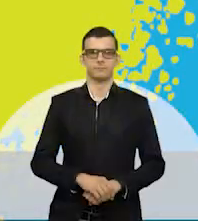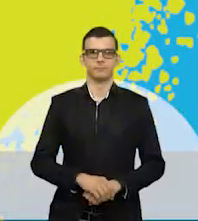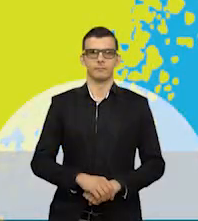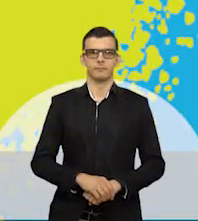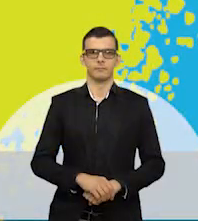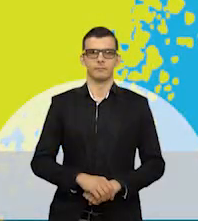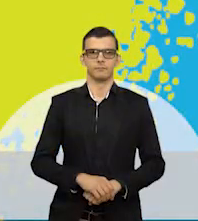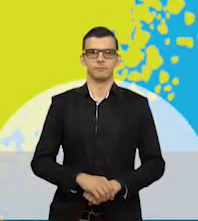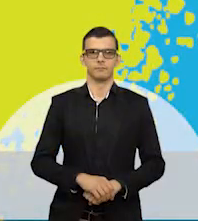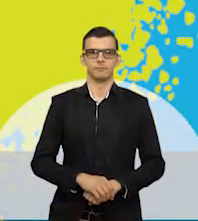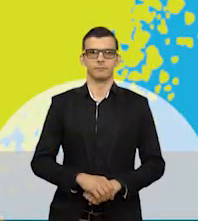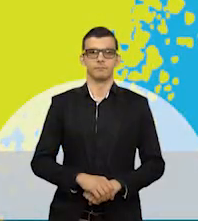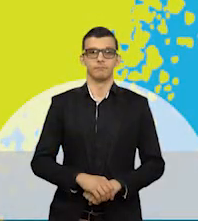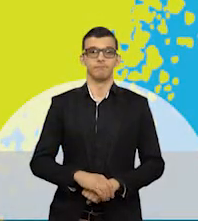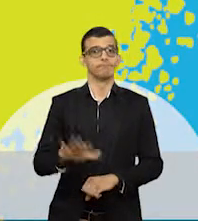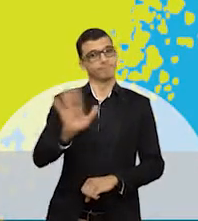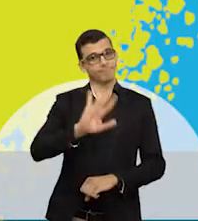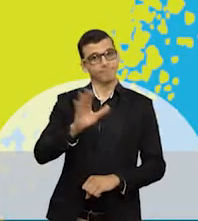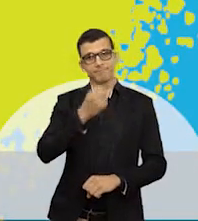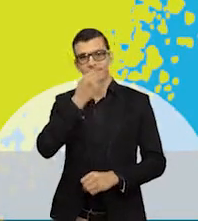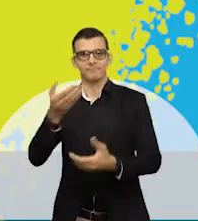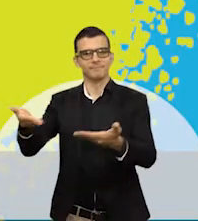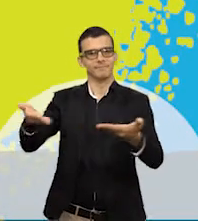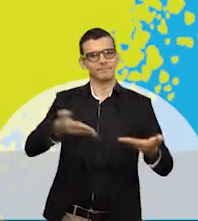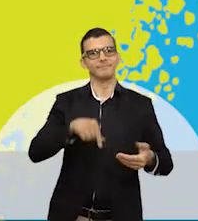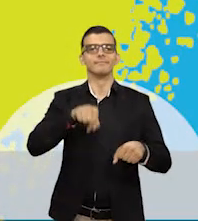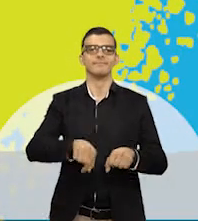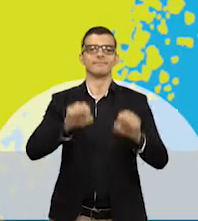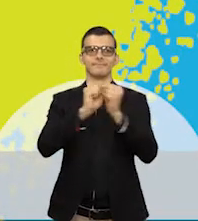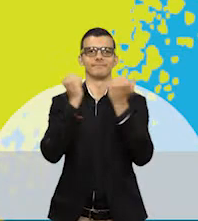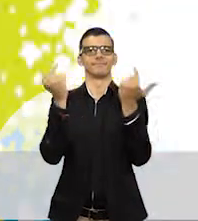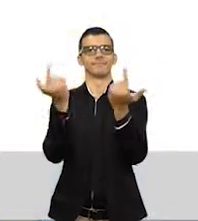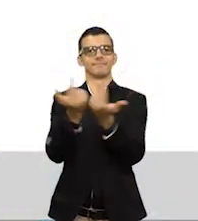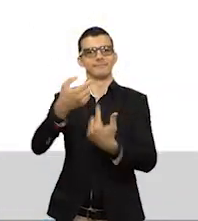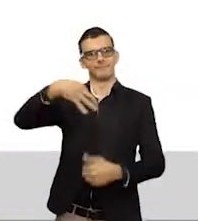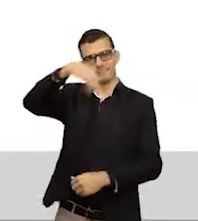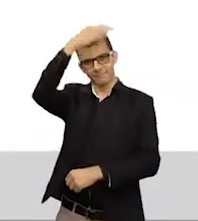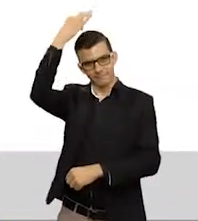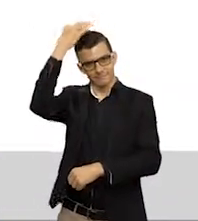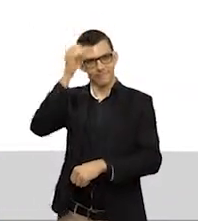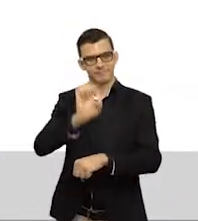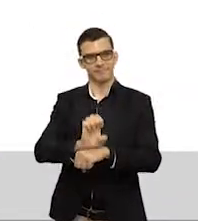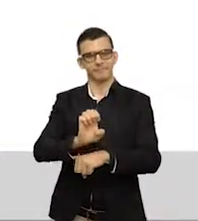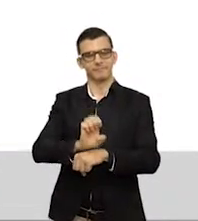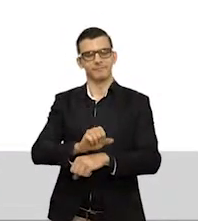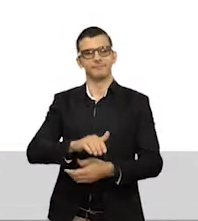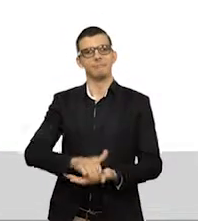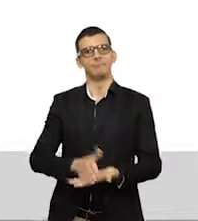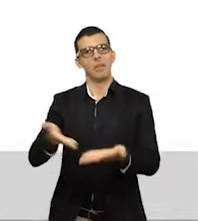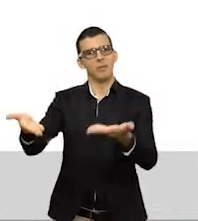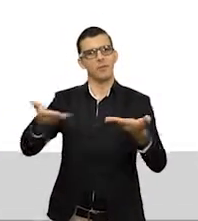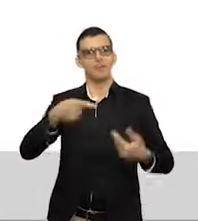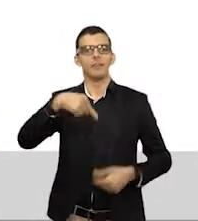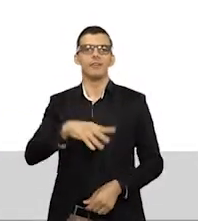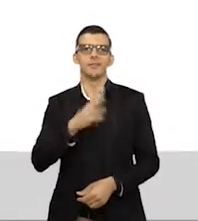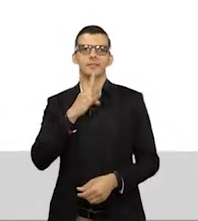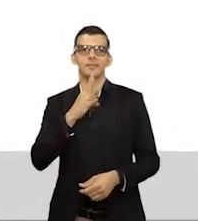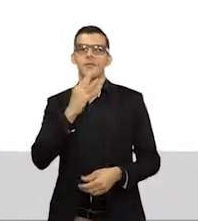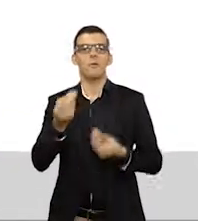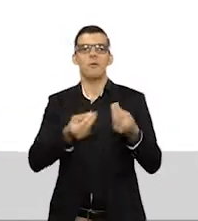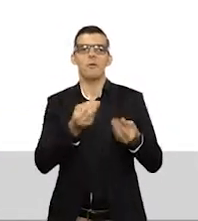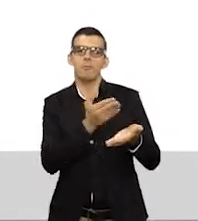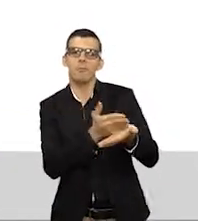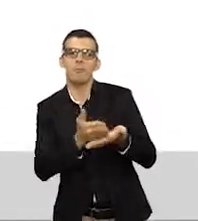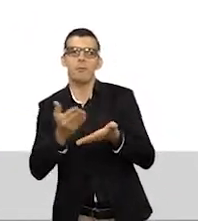Olá, sejam bem-vindos à Assembleia Legislativa do Espírito Santo. Vem com a gente conhecer o funcionamento do